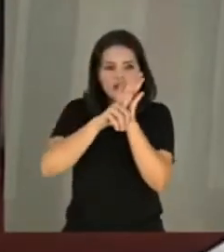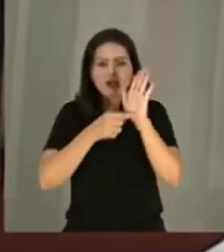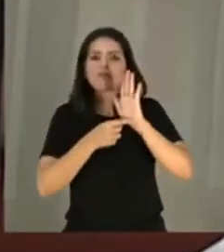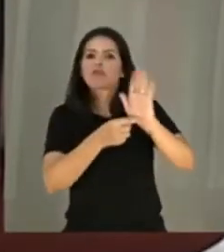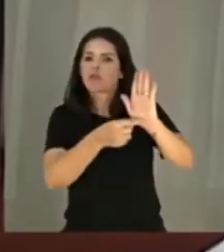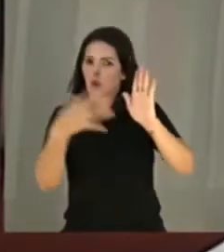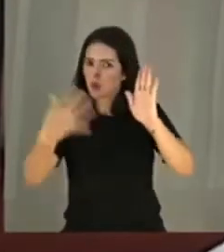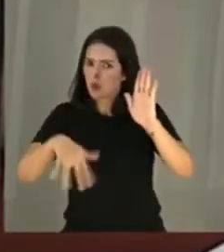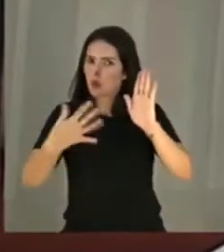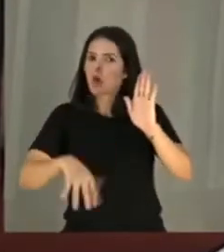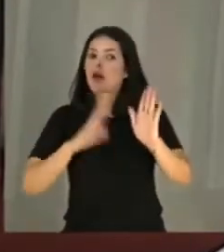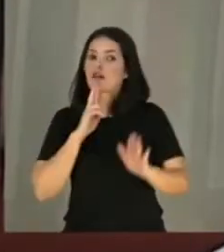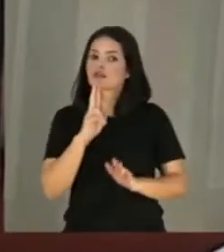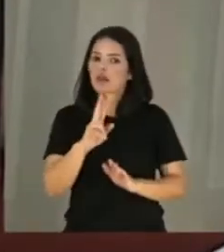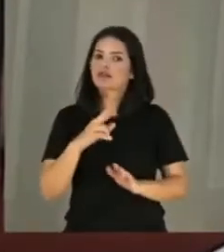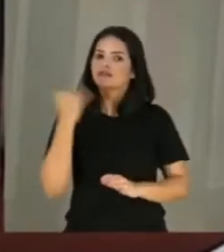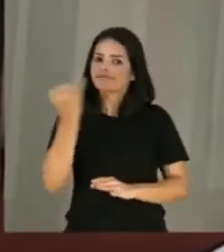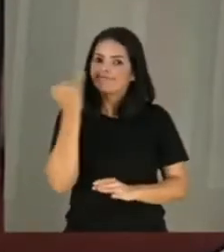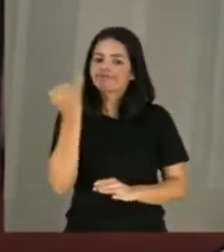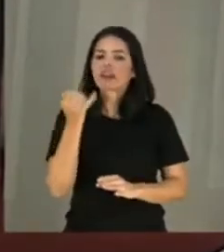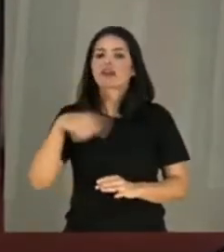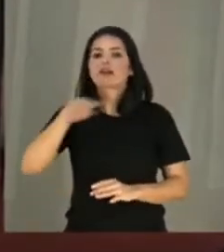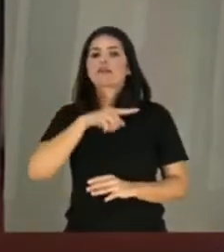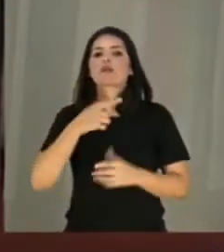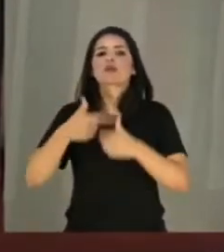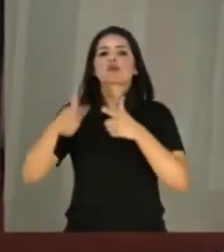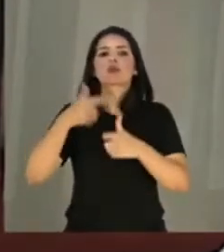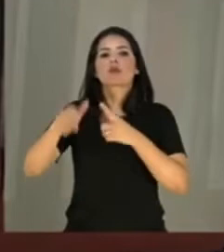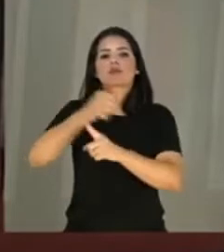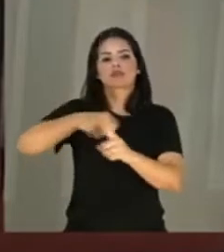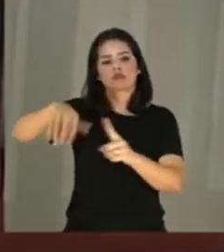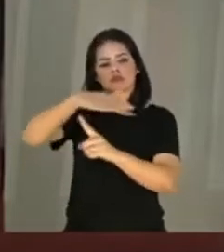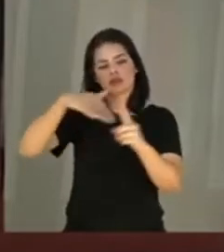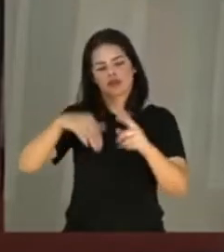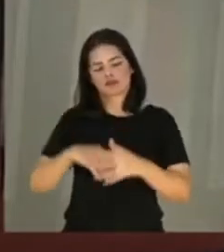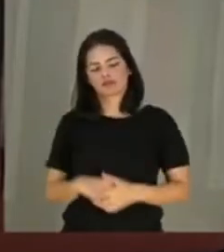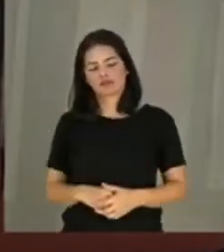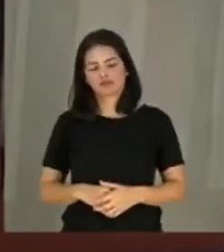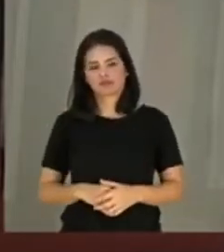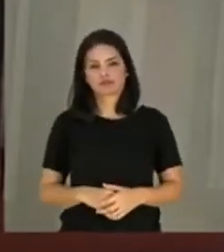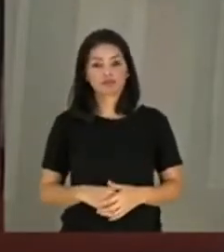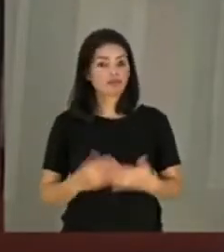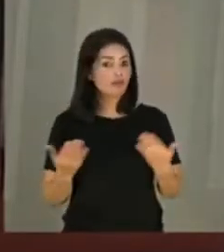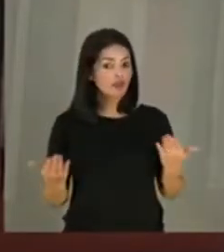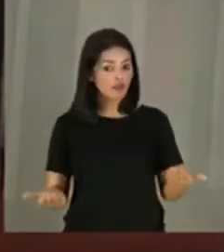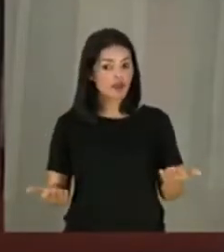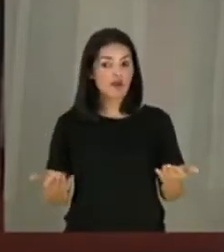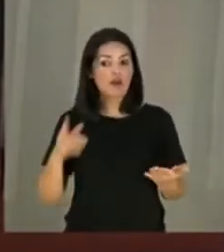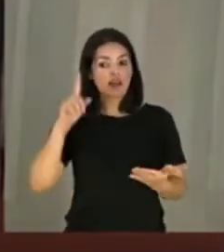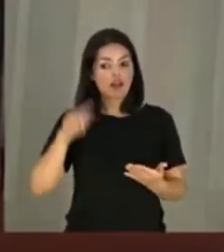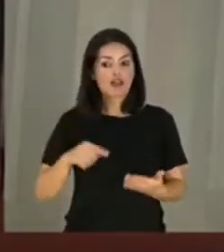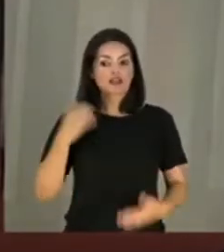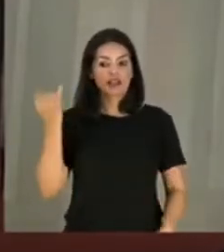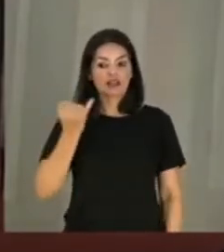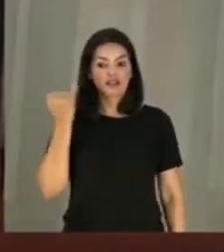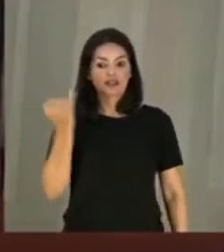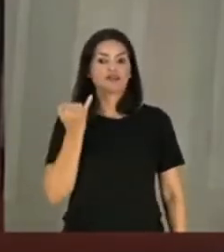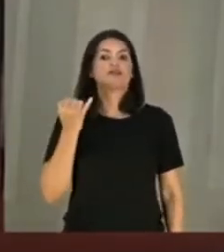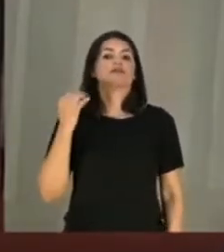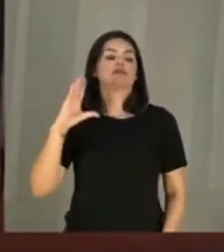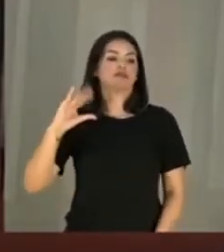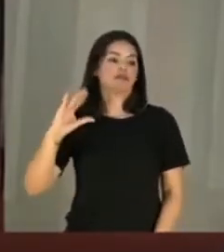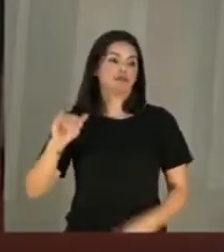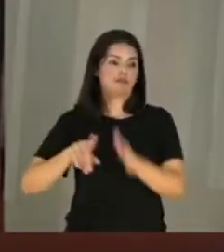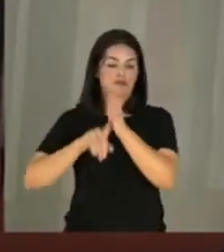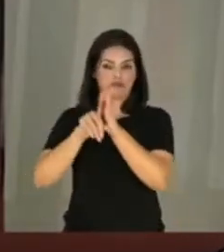sistematizadas aos anseios e problemas sociais. Eu trato, nesse sentido, de reiterar a importância da ciência, da